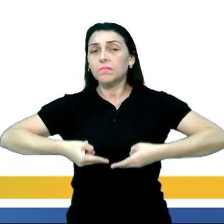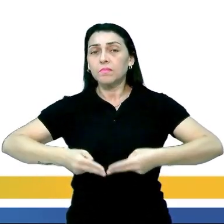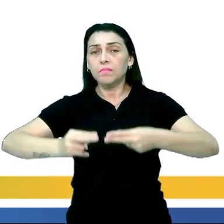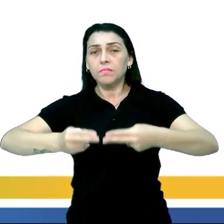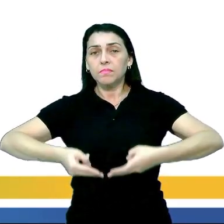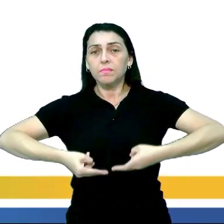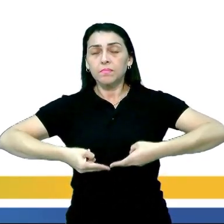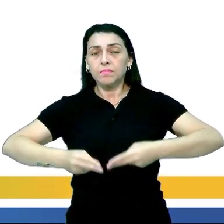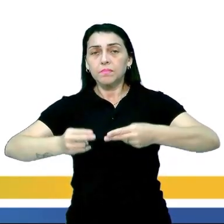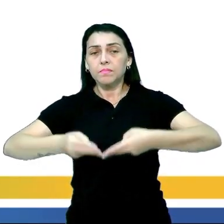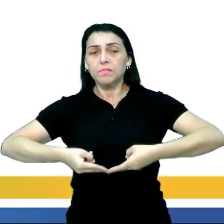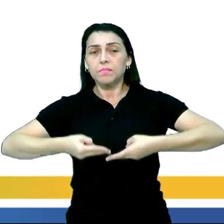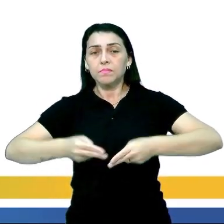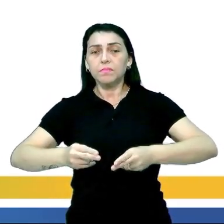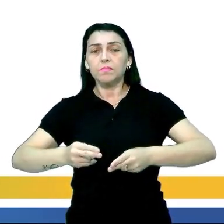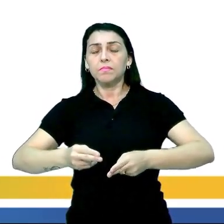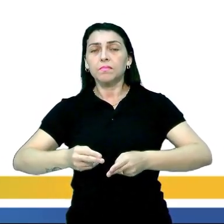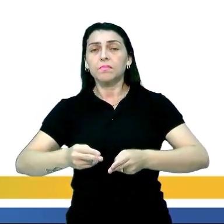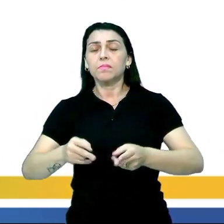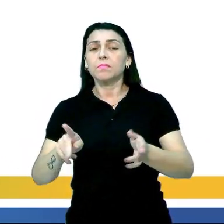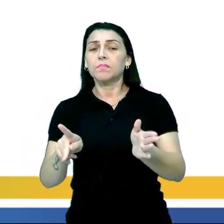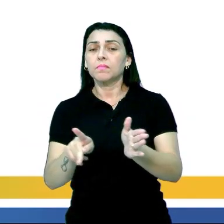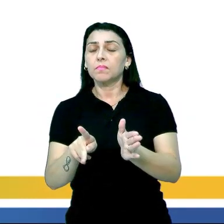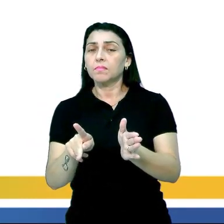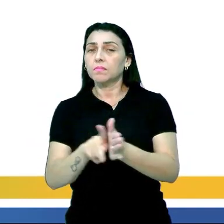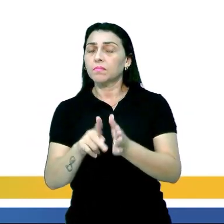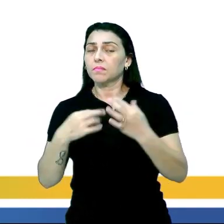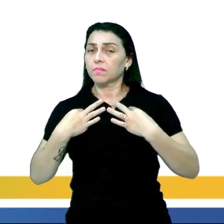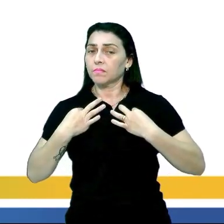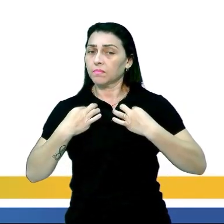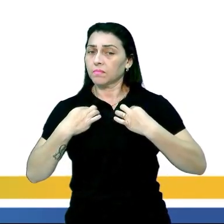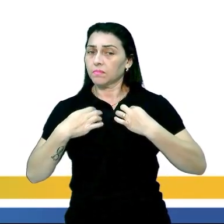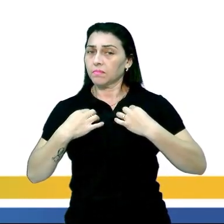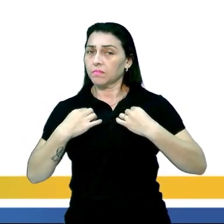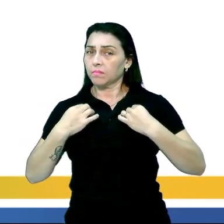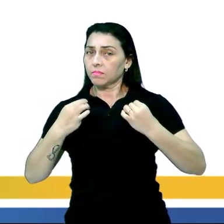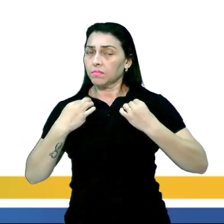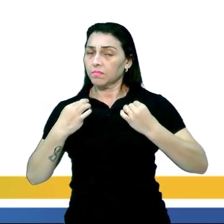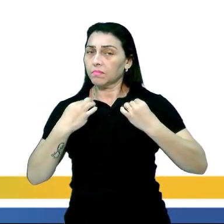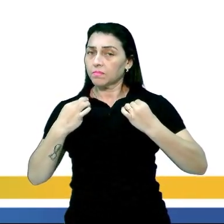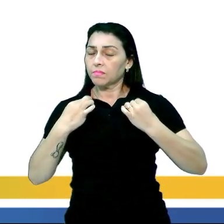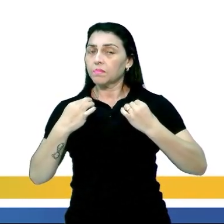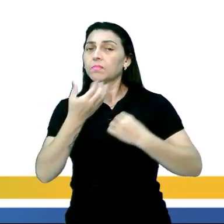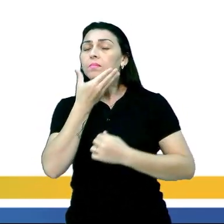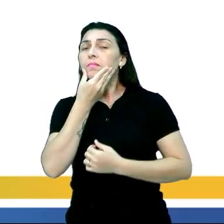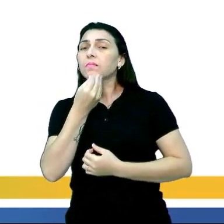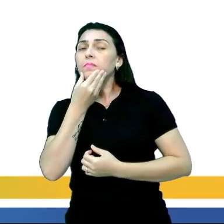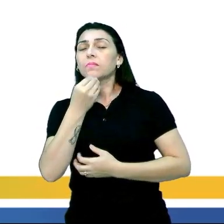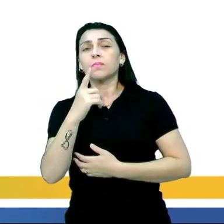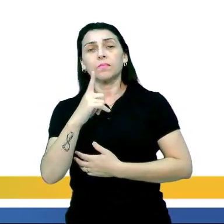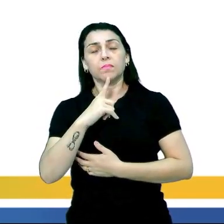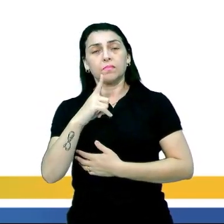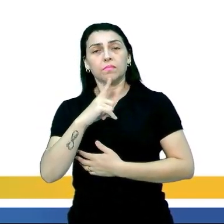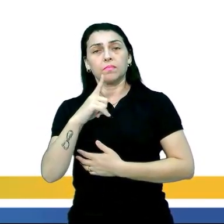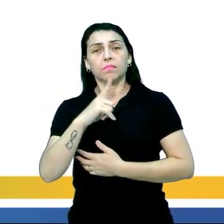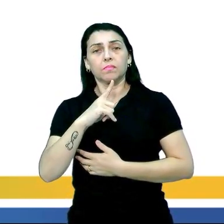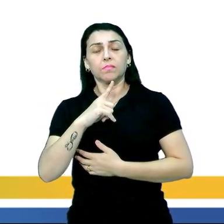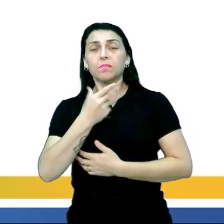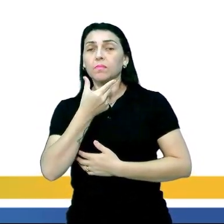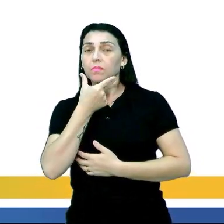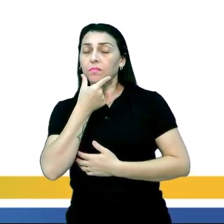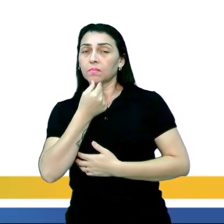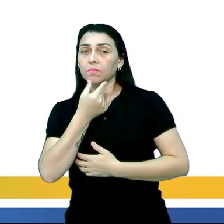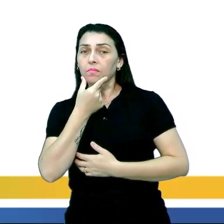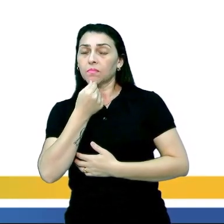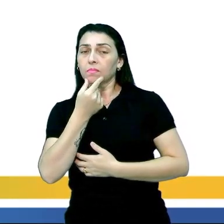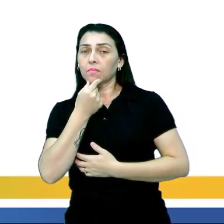rede, pelas próprias vestes, pelas vestimentas desse homem. Então nós temos um senhor,